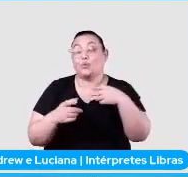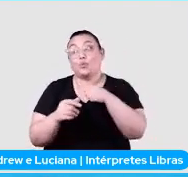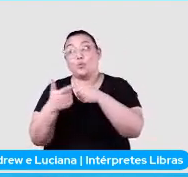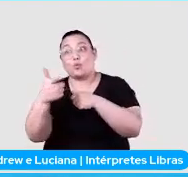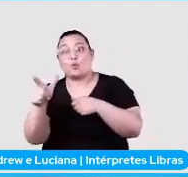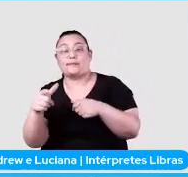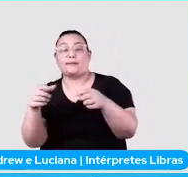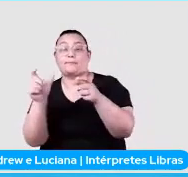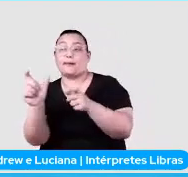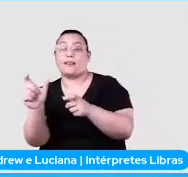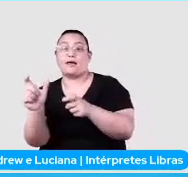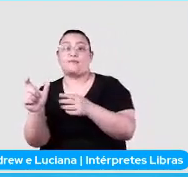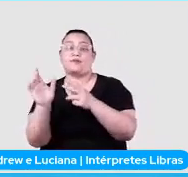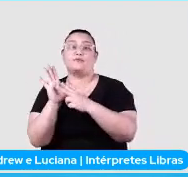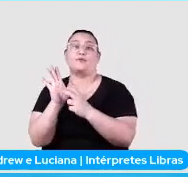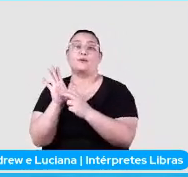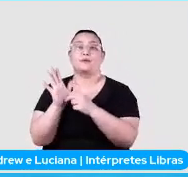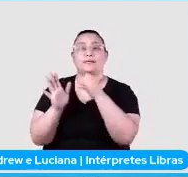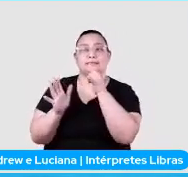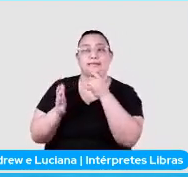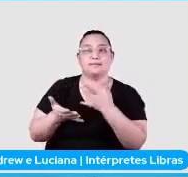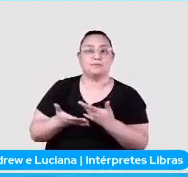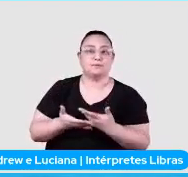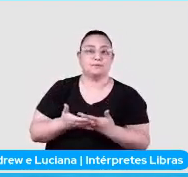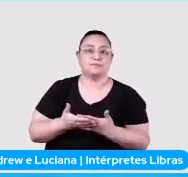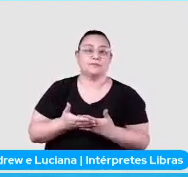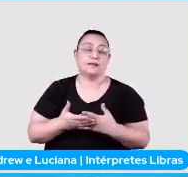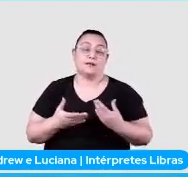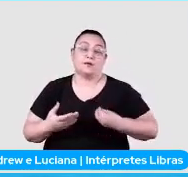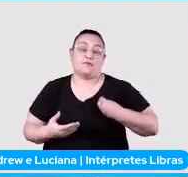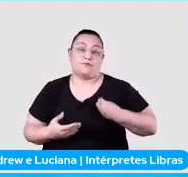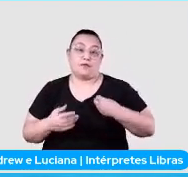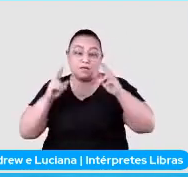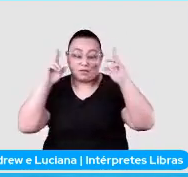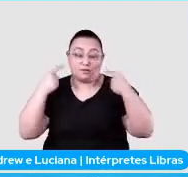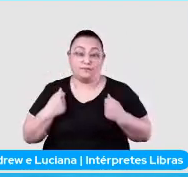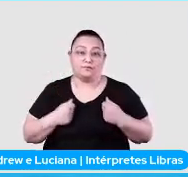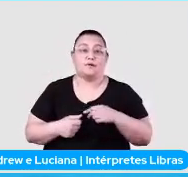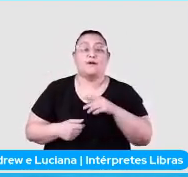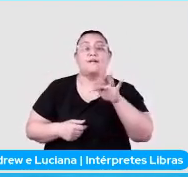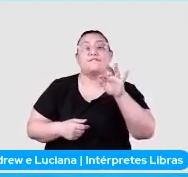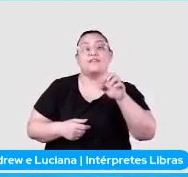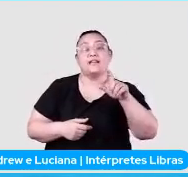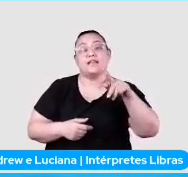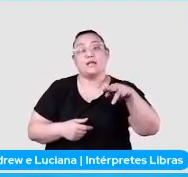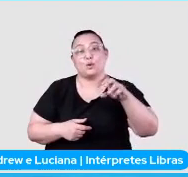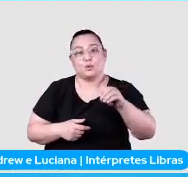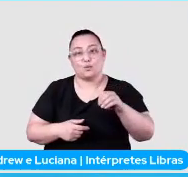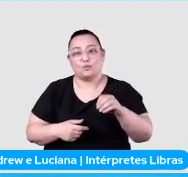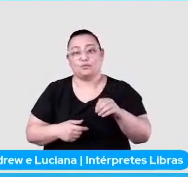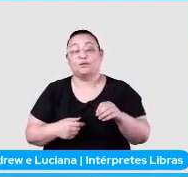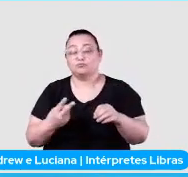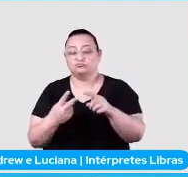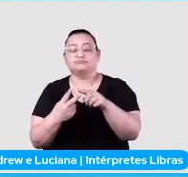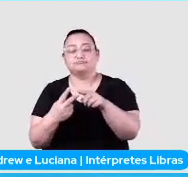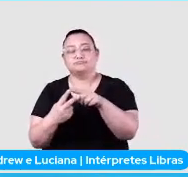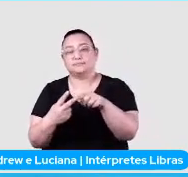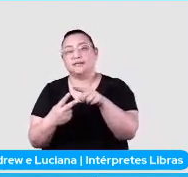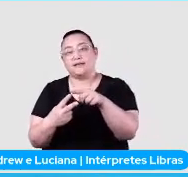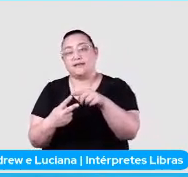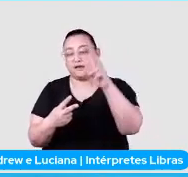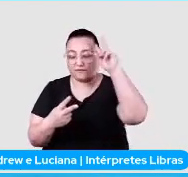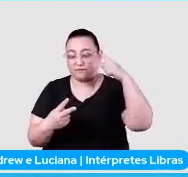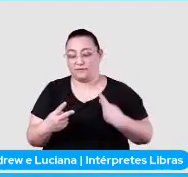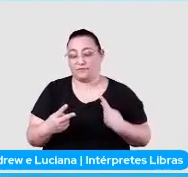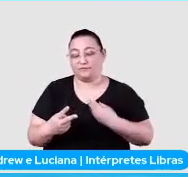meu vocabulário, né? Por exemplo, um ser vivo ou um felino. E a gente sabe que o gato, ele é um ser vivo, ele tem uma alta correlação com o